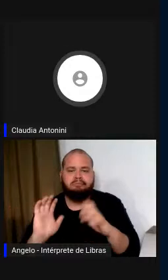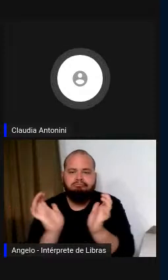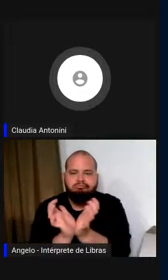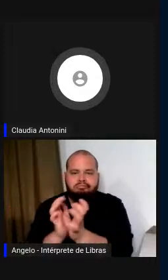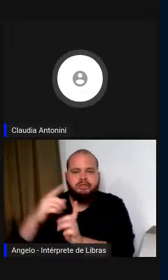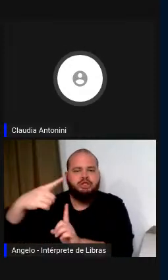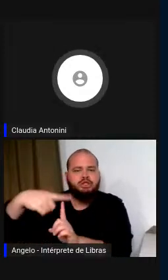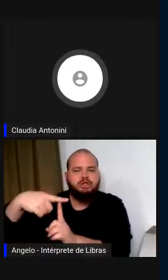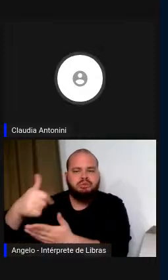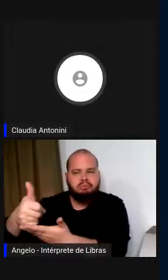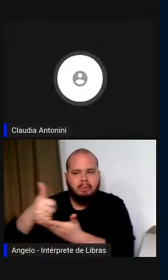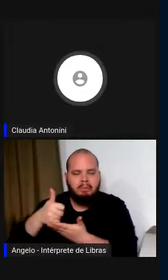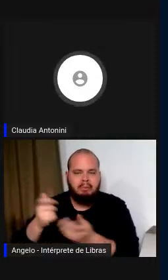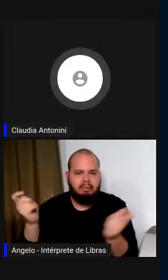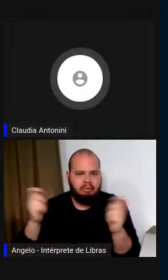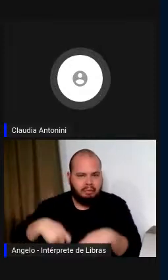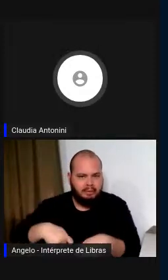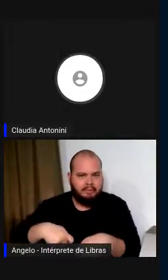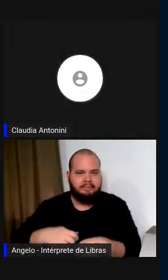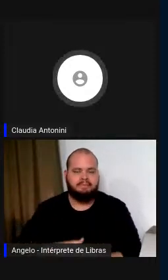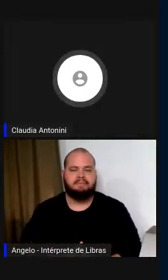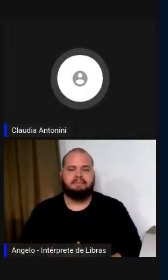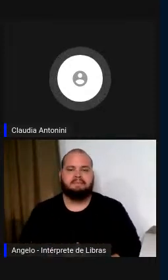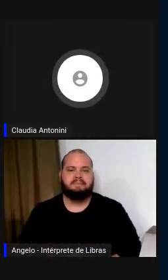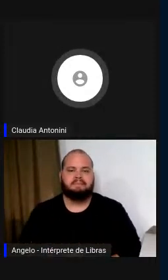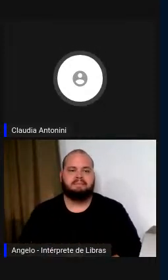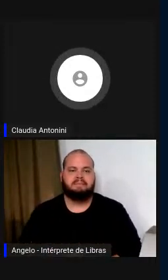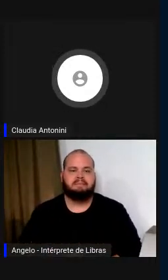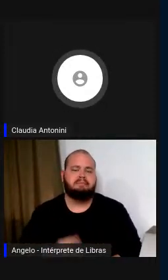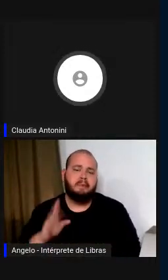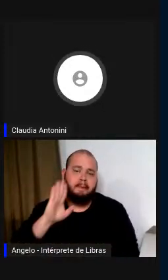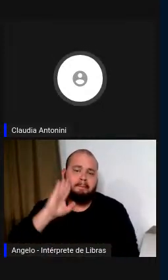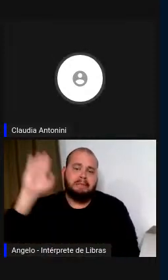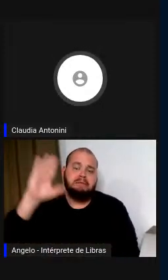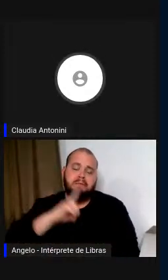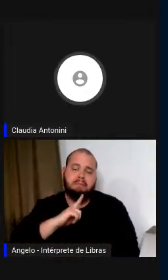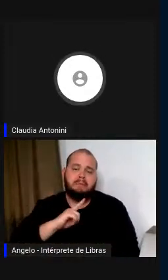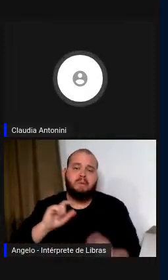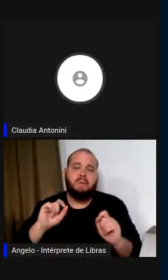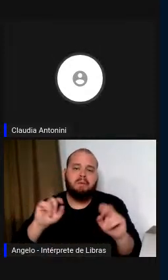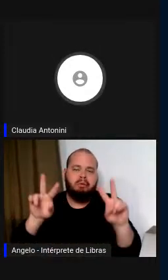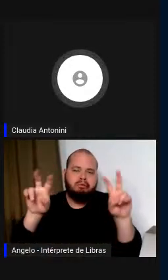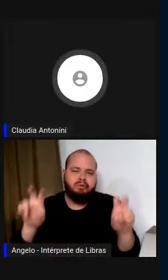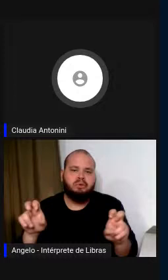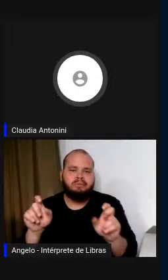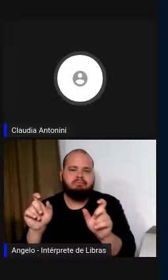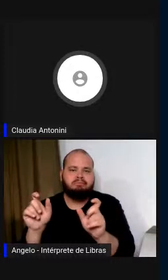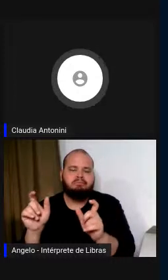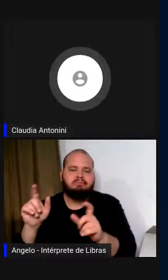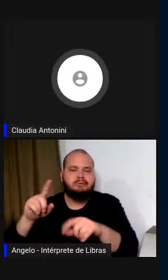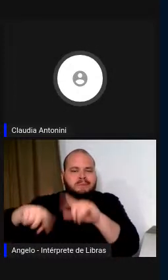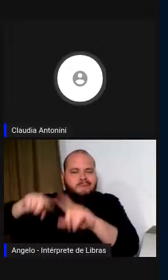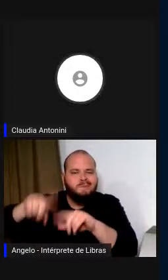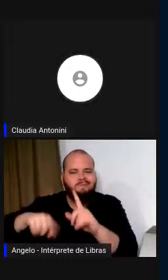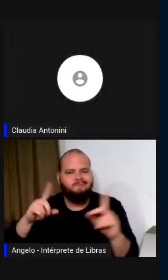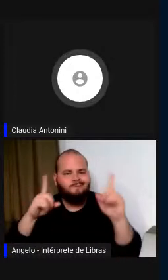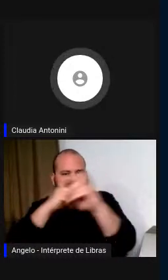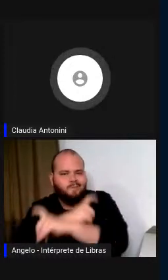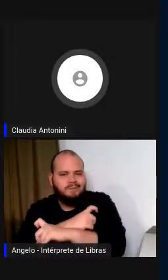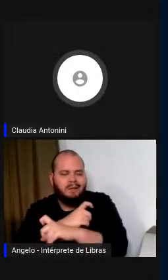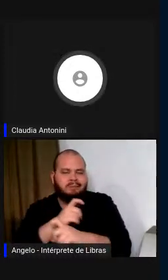dado, de auxílio que pode ser dado, aquele, principal, são aqueles elementos de dificuldade que são reconhecidos